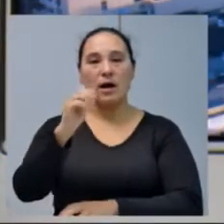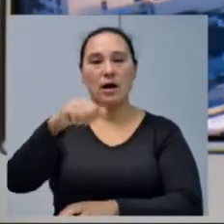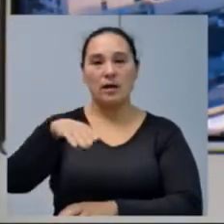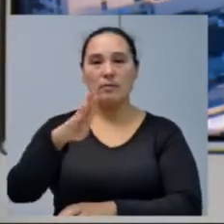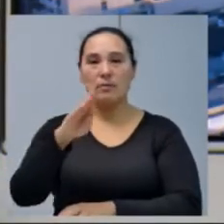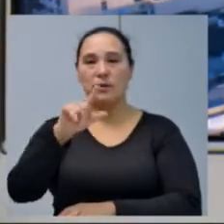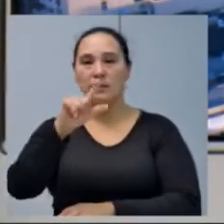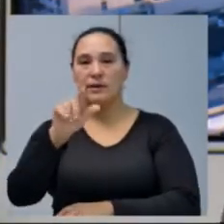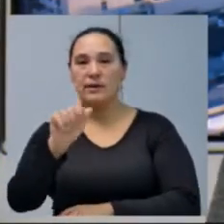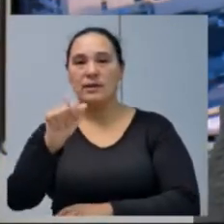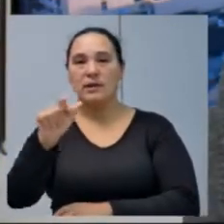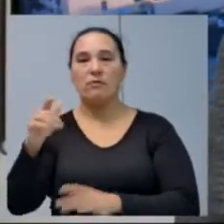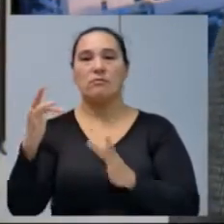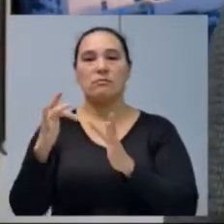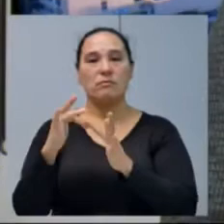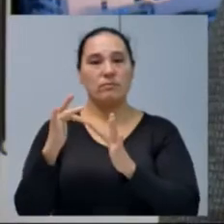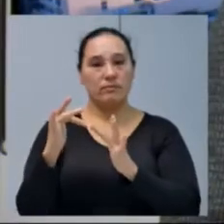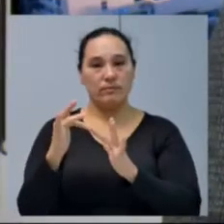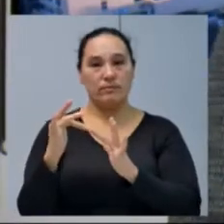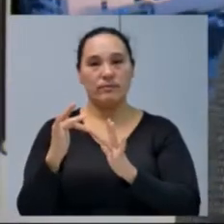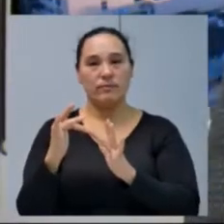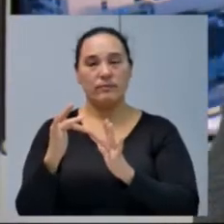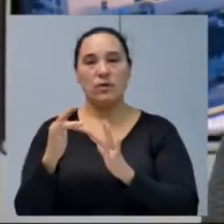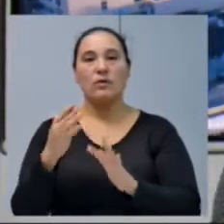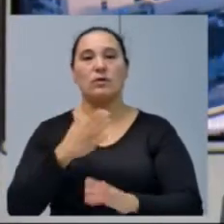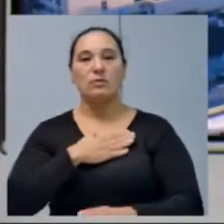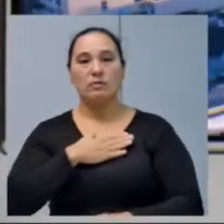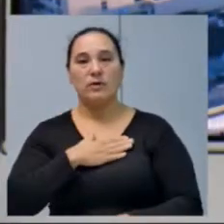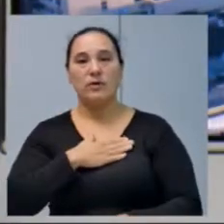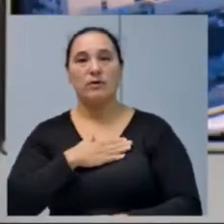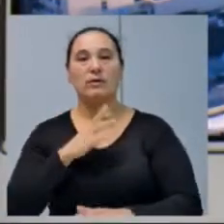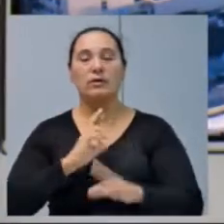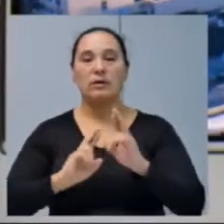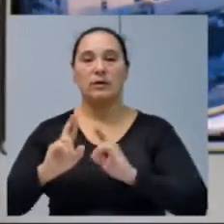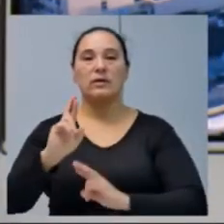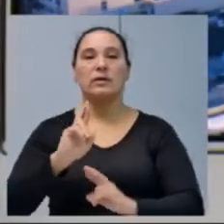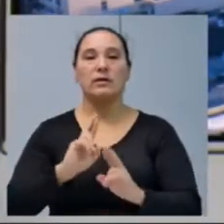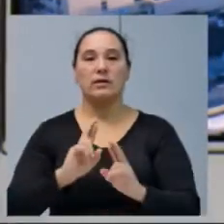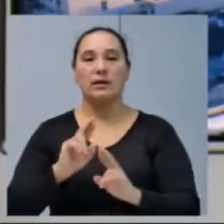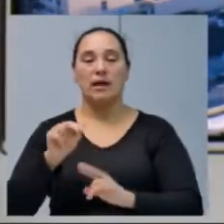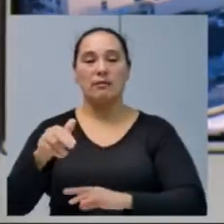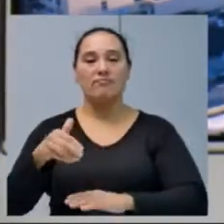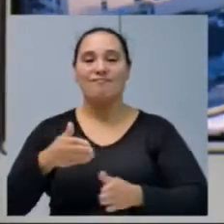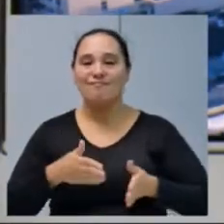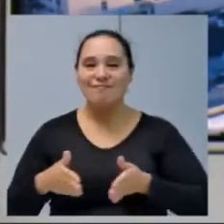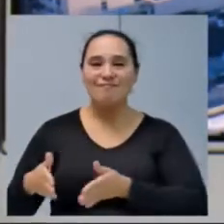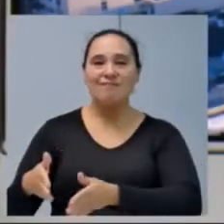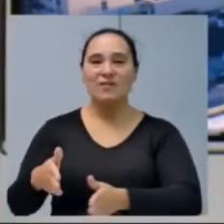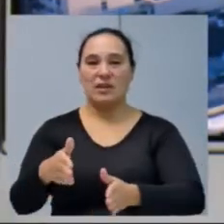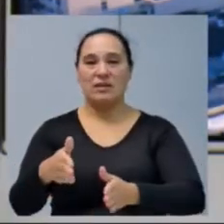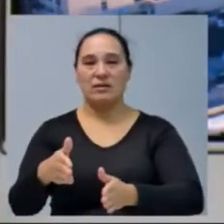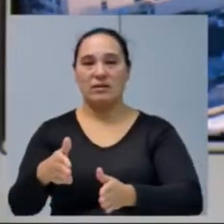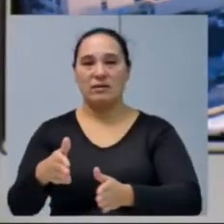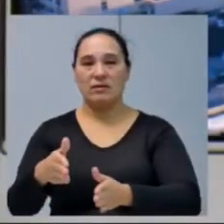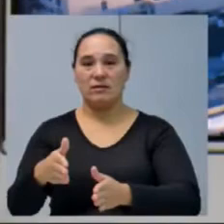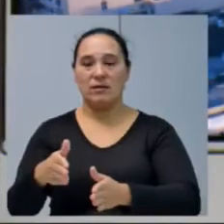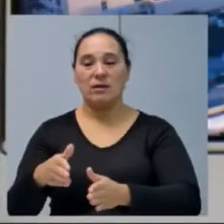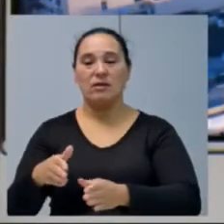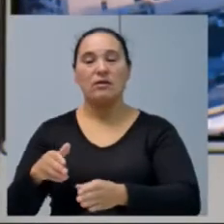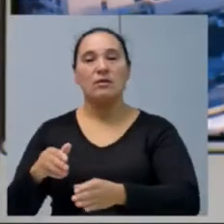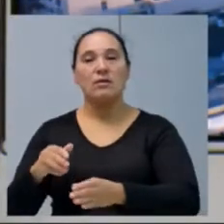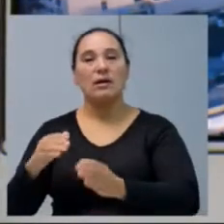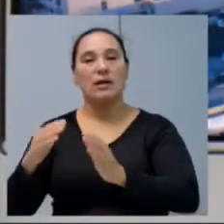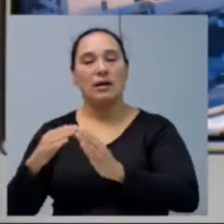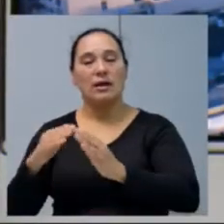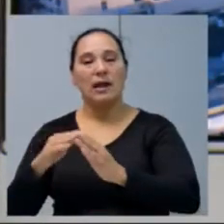eles entraram em contato comigo com relação a uma questão lá das estradas, lá da sua propriedade,